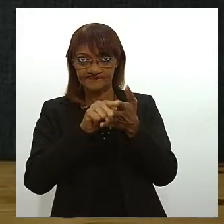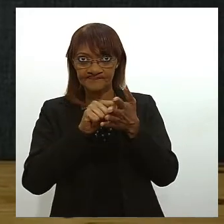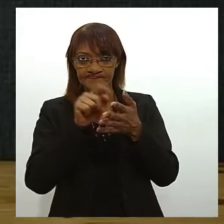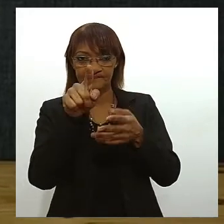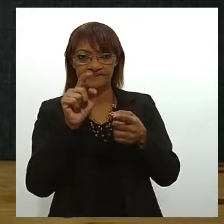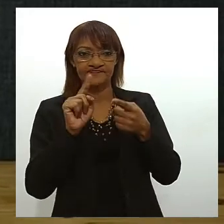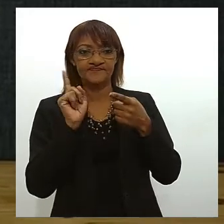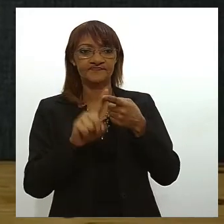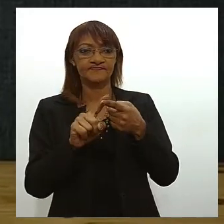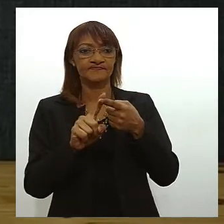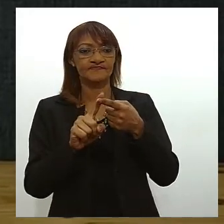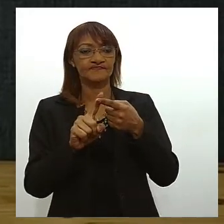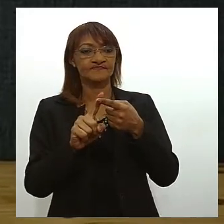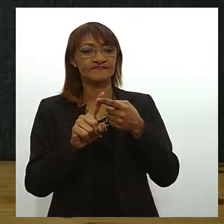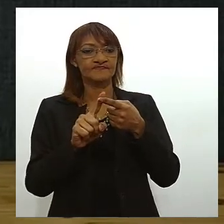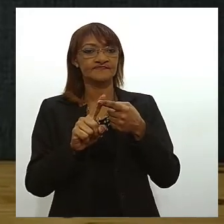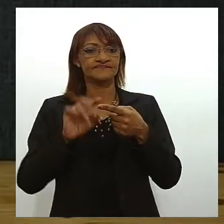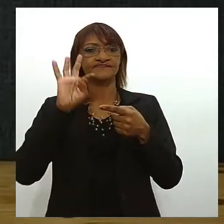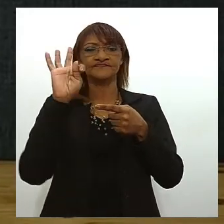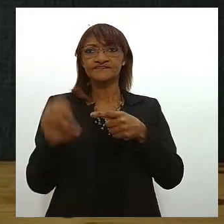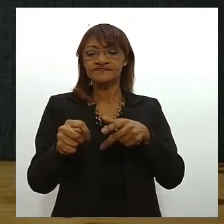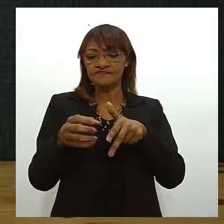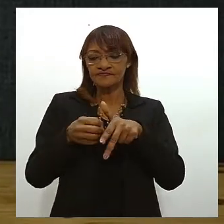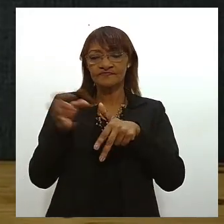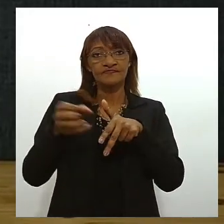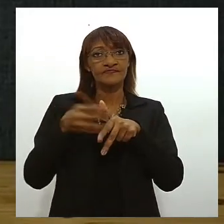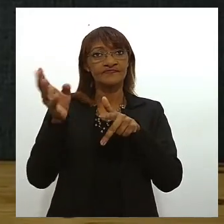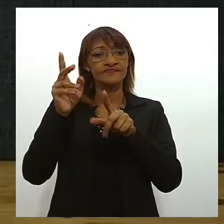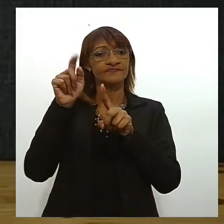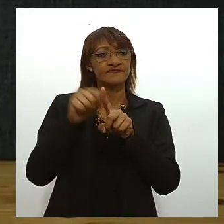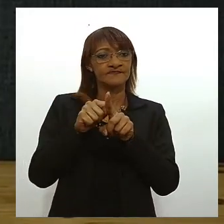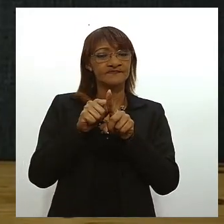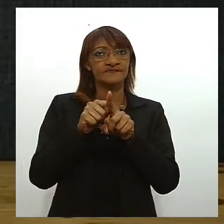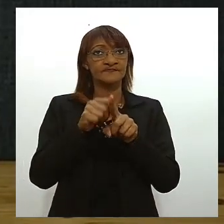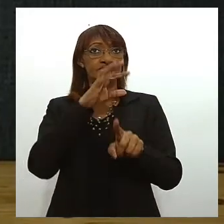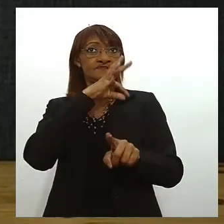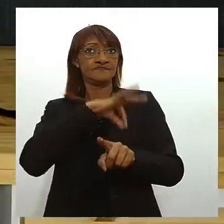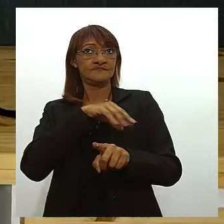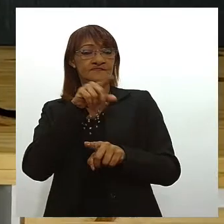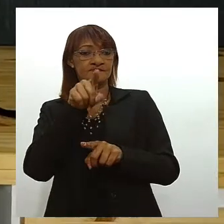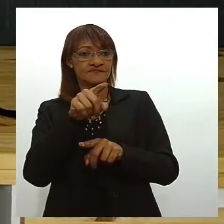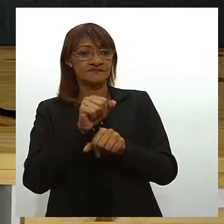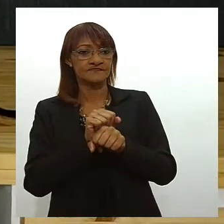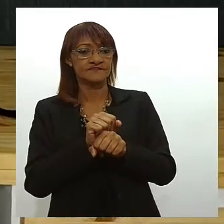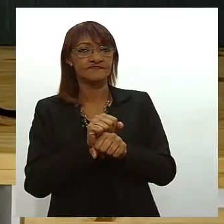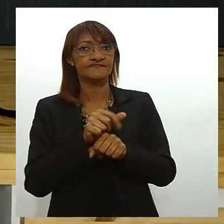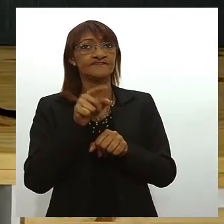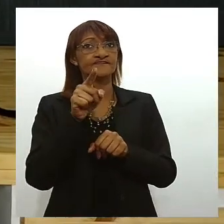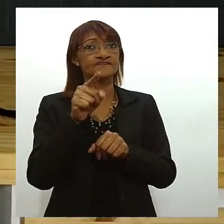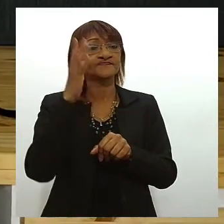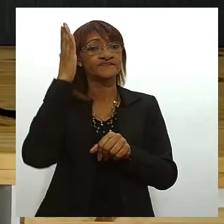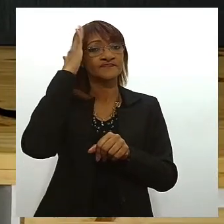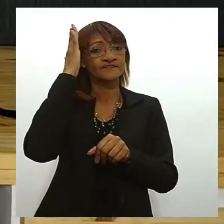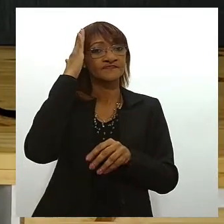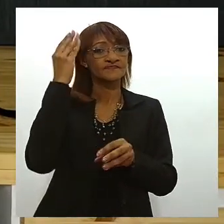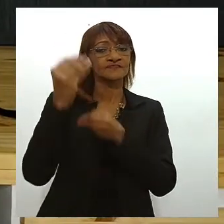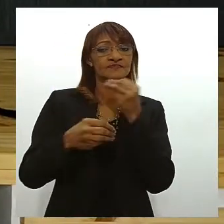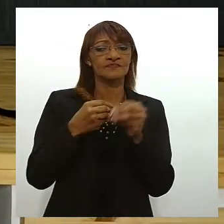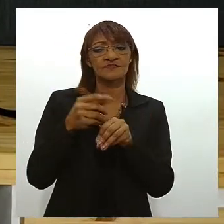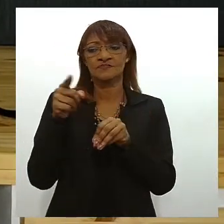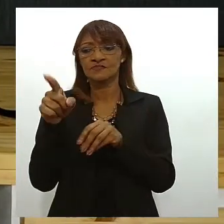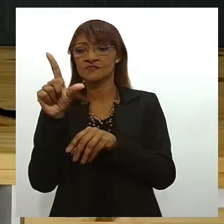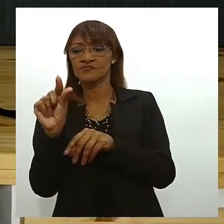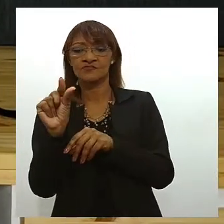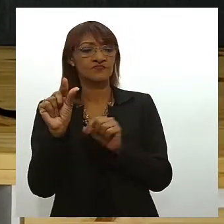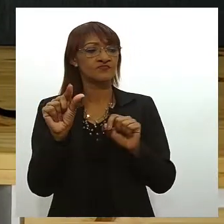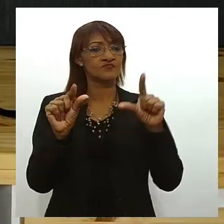coisa a fazer é anotar todos os seus gastos no mês e também a sua renda assim você vai saber aonde dá para gastar menos ou